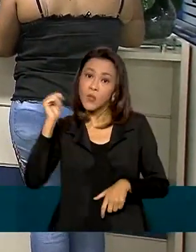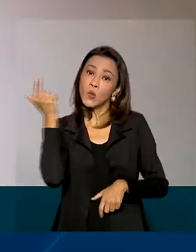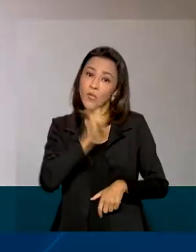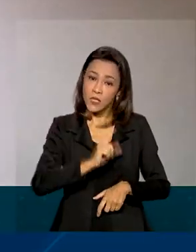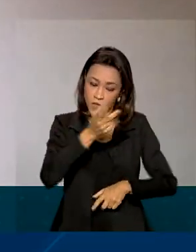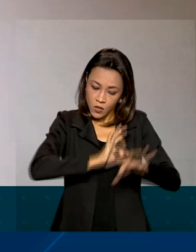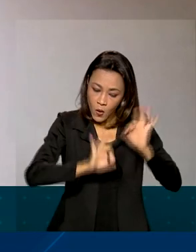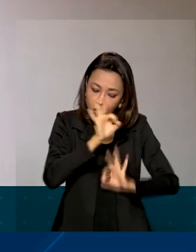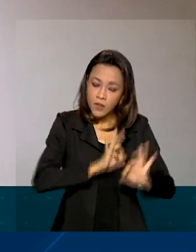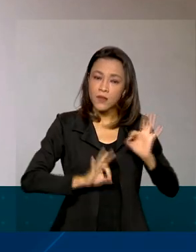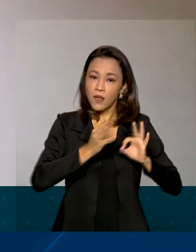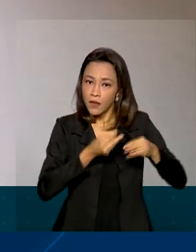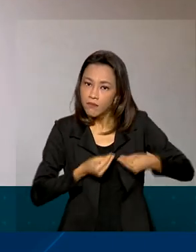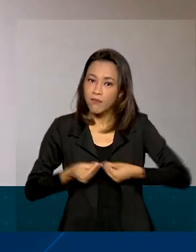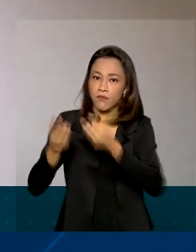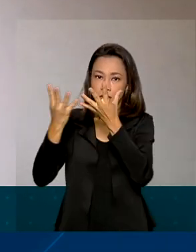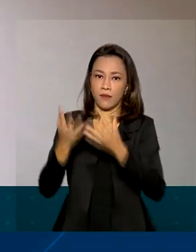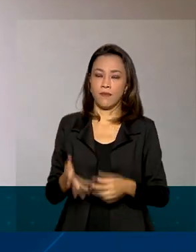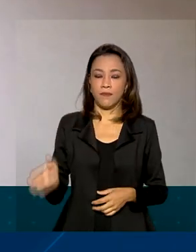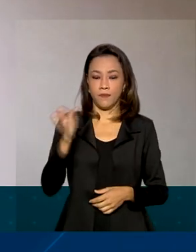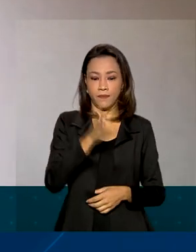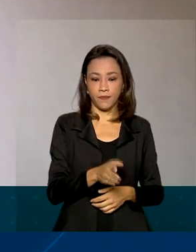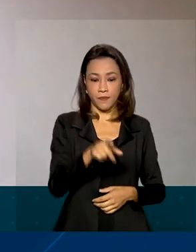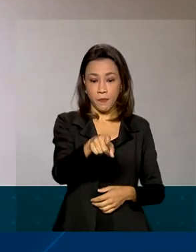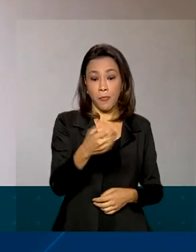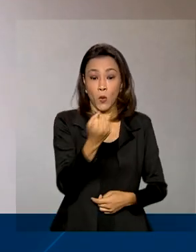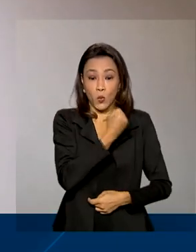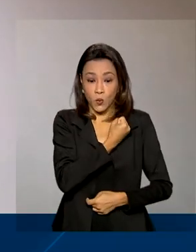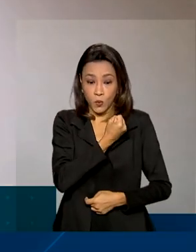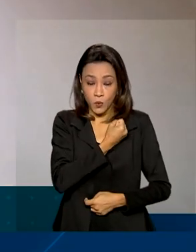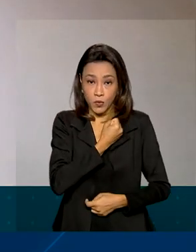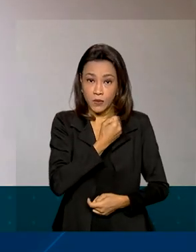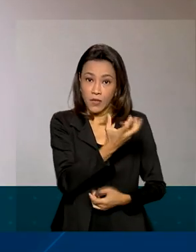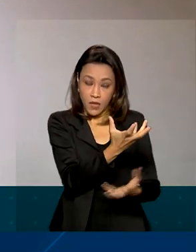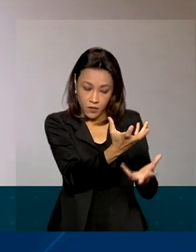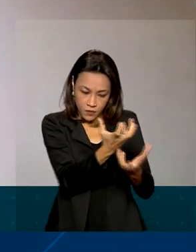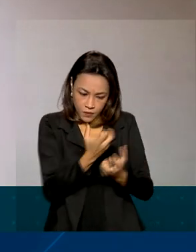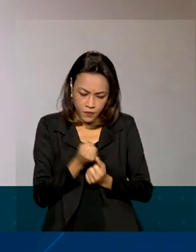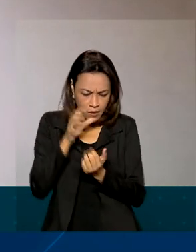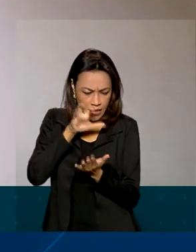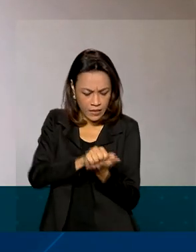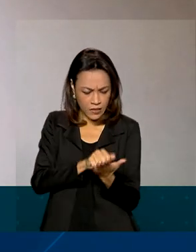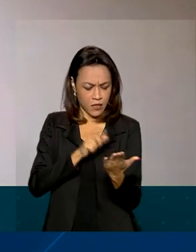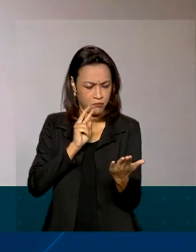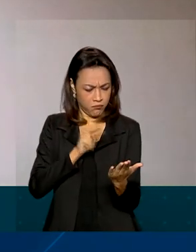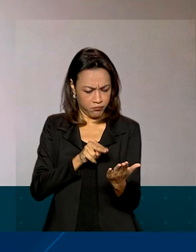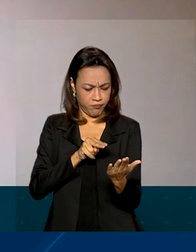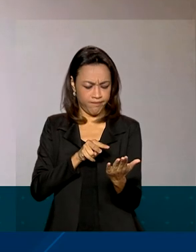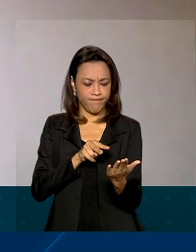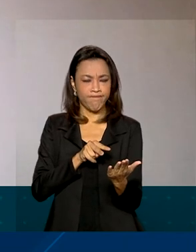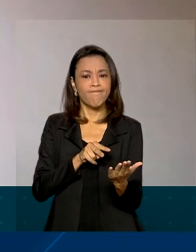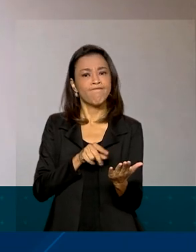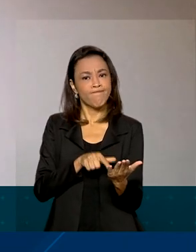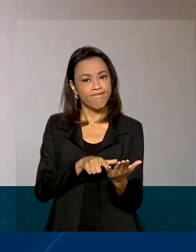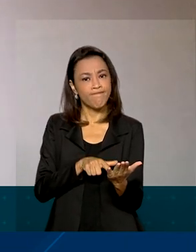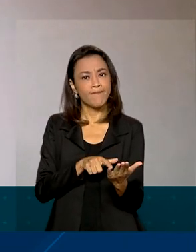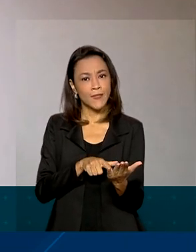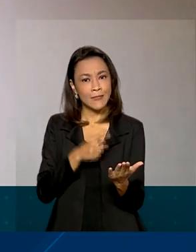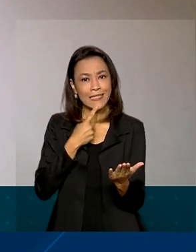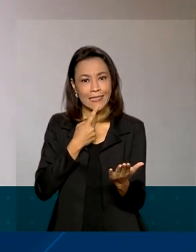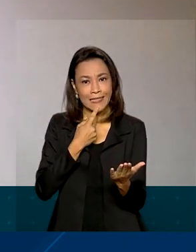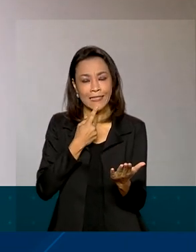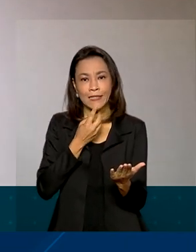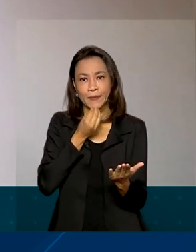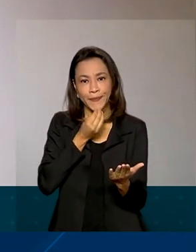organizar. Com os números registrados de declarações entregues, se mostrou suficiente para